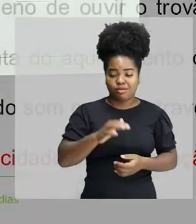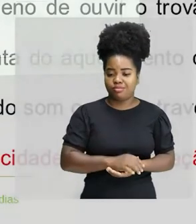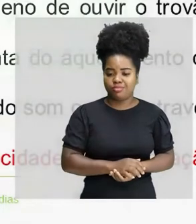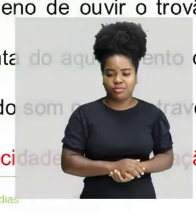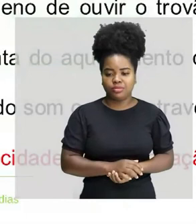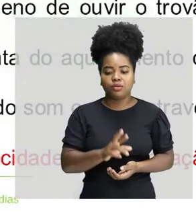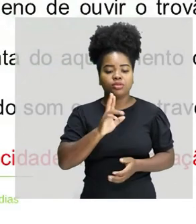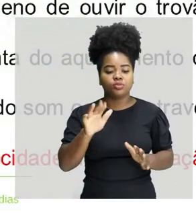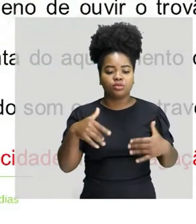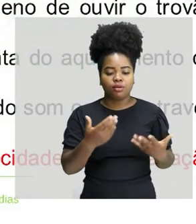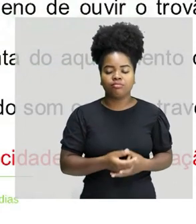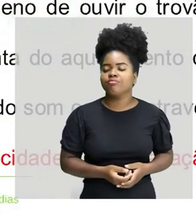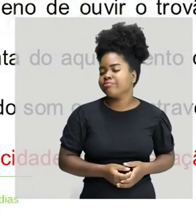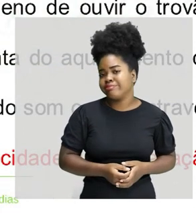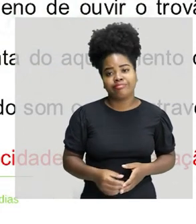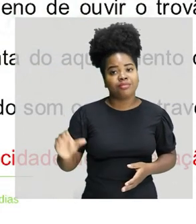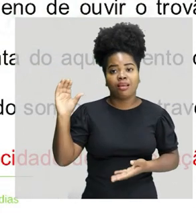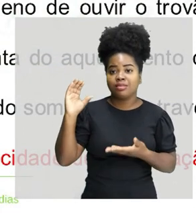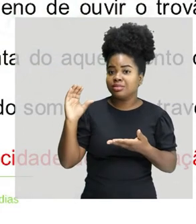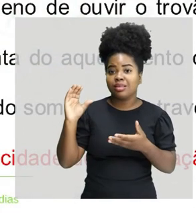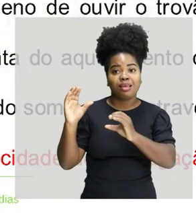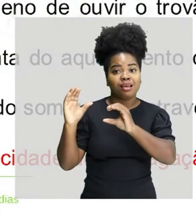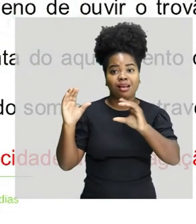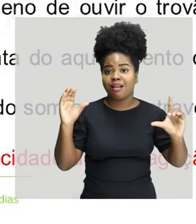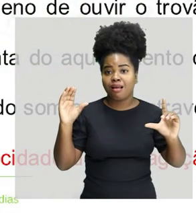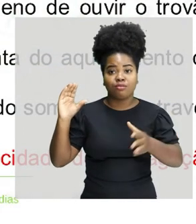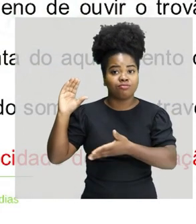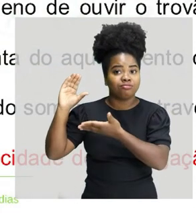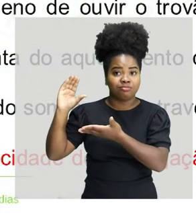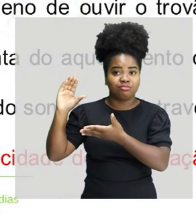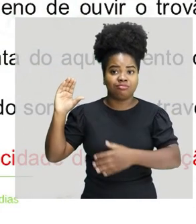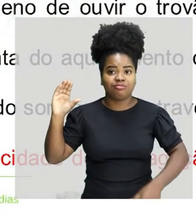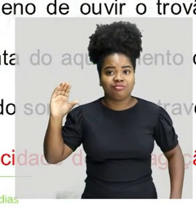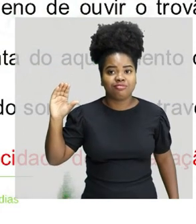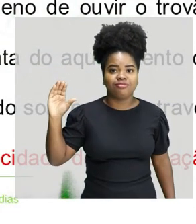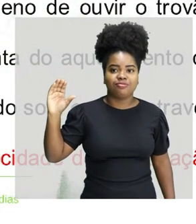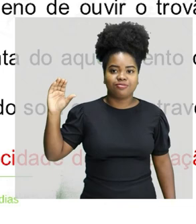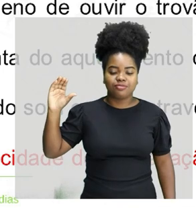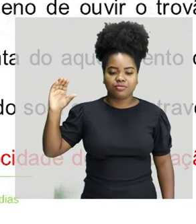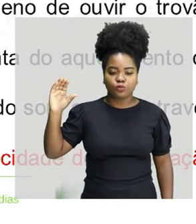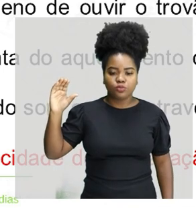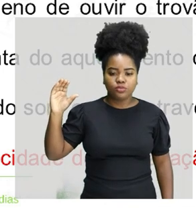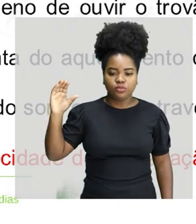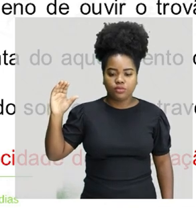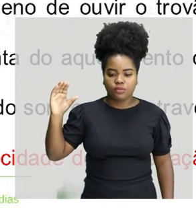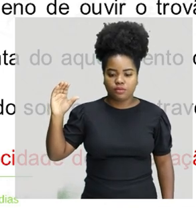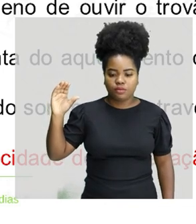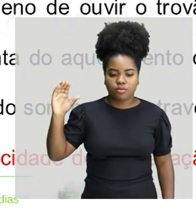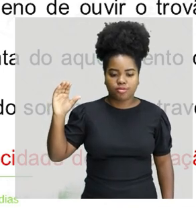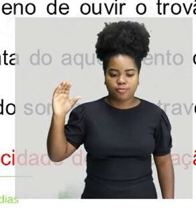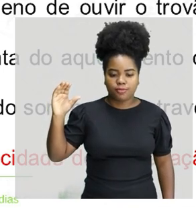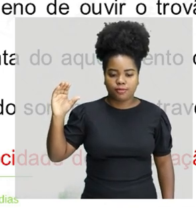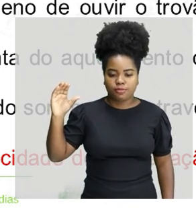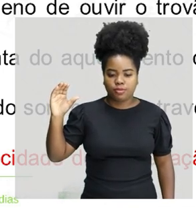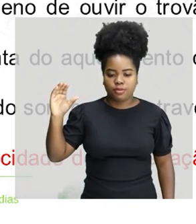Então, a resposta só pode ser a letra C. A velocidade de propagação da luz é maior do que a velocidade de propagação do som no